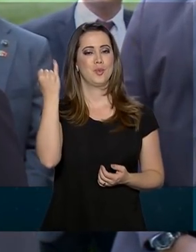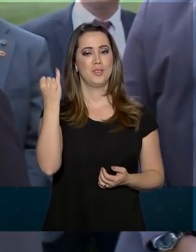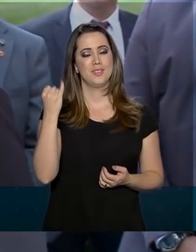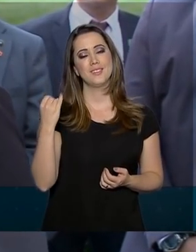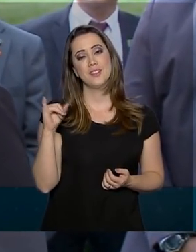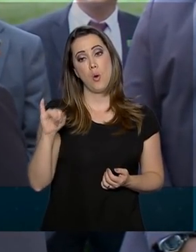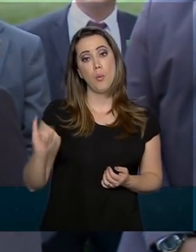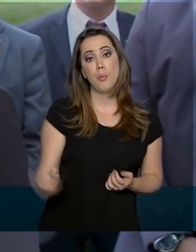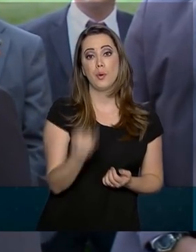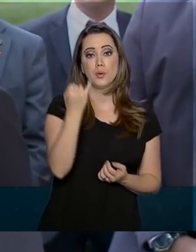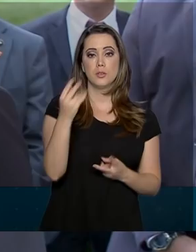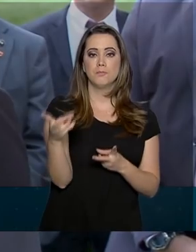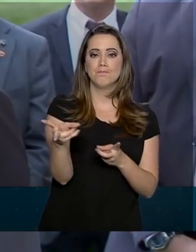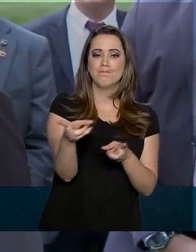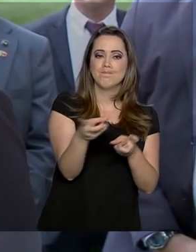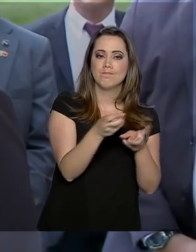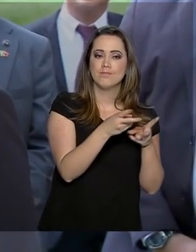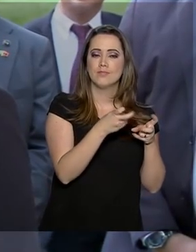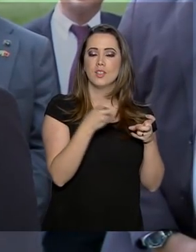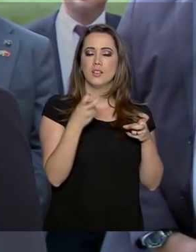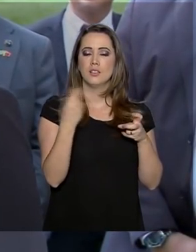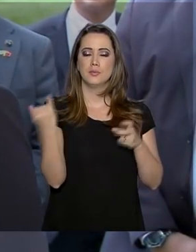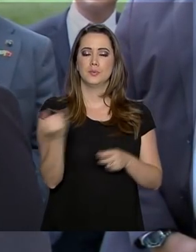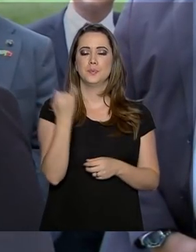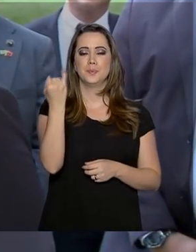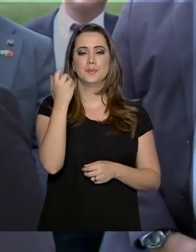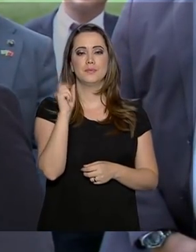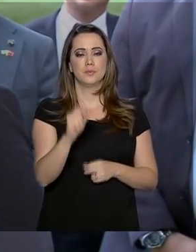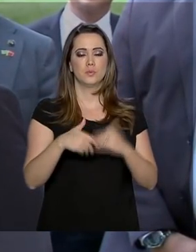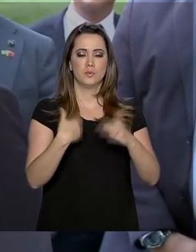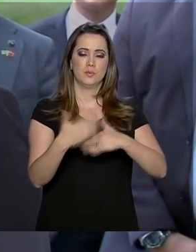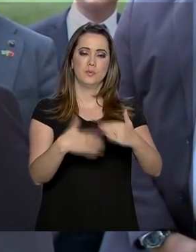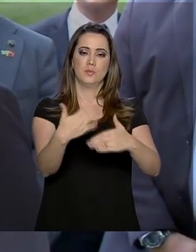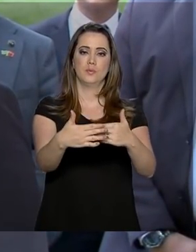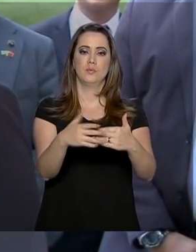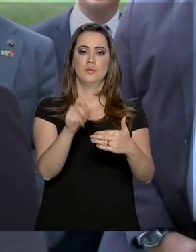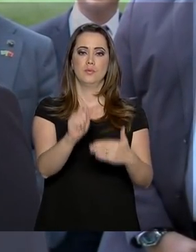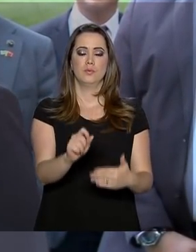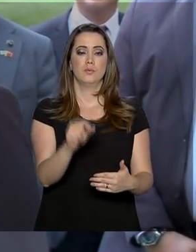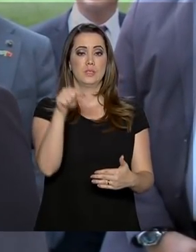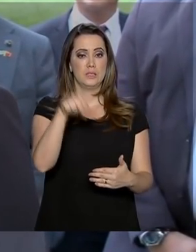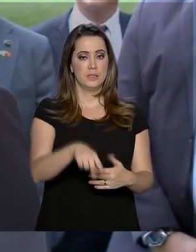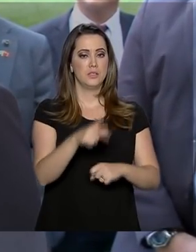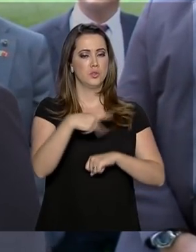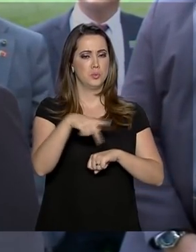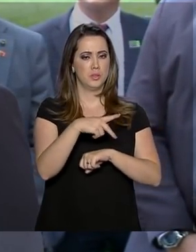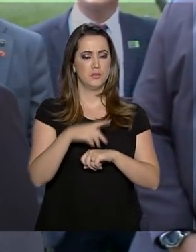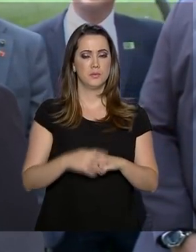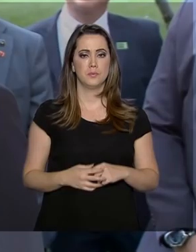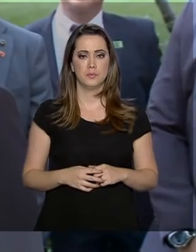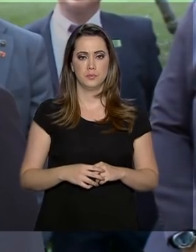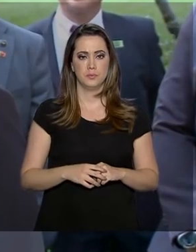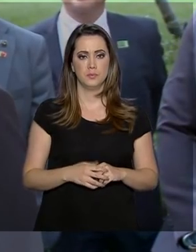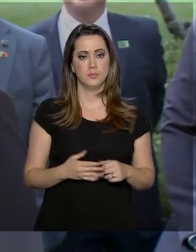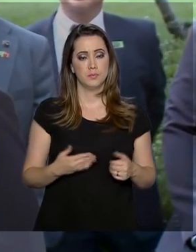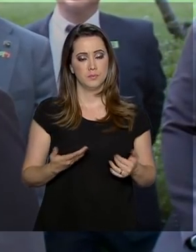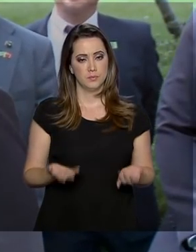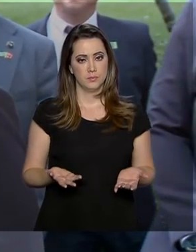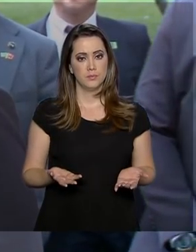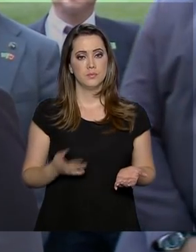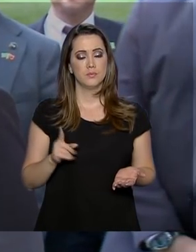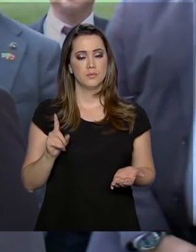de poder observar a pujança e o progresso desse país e que